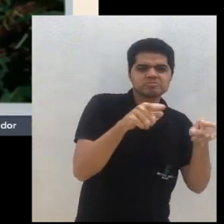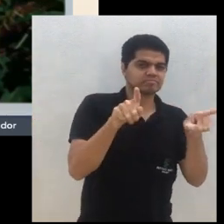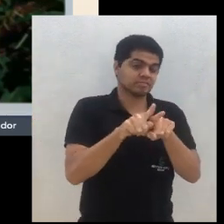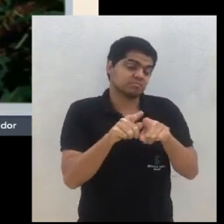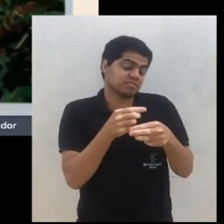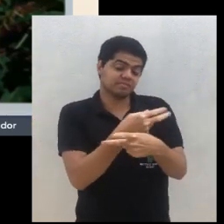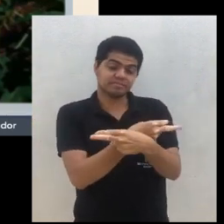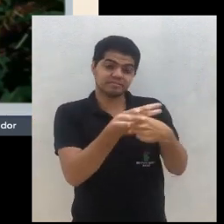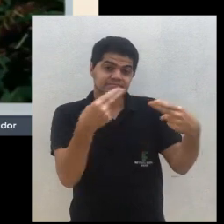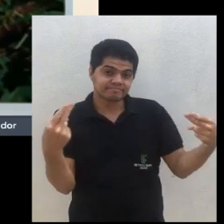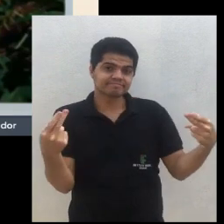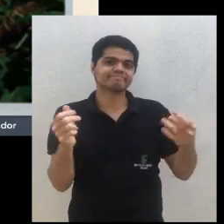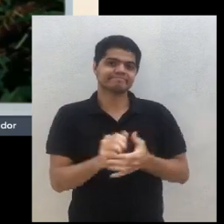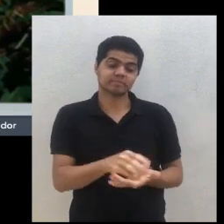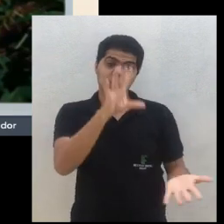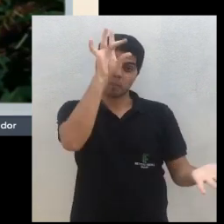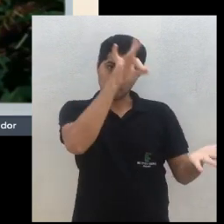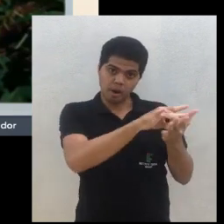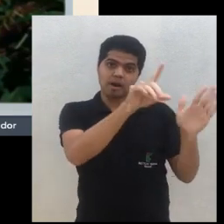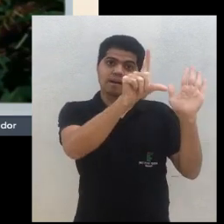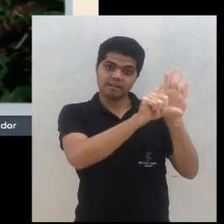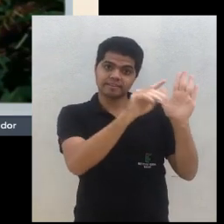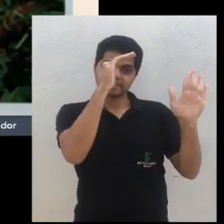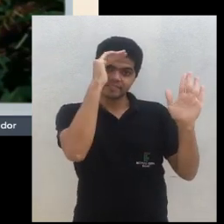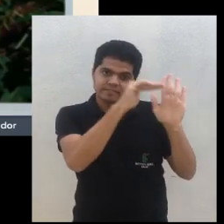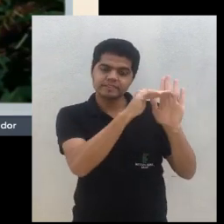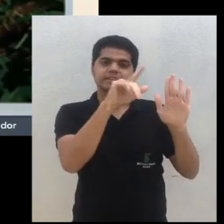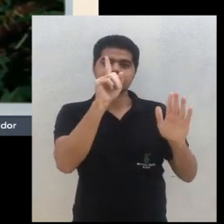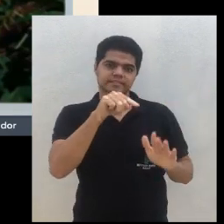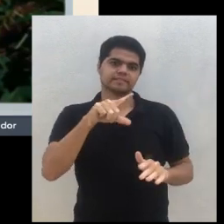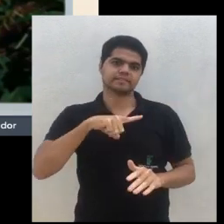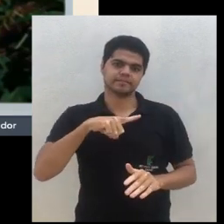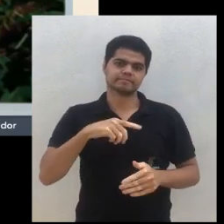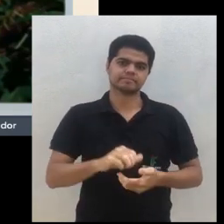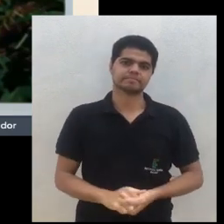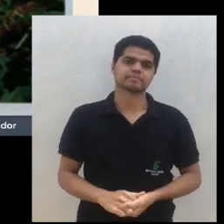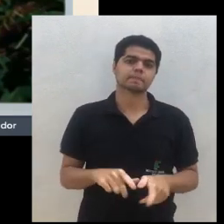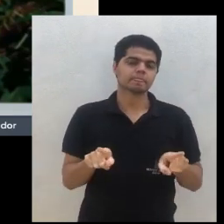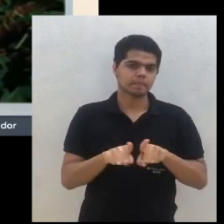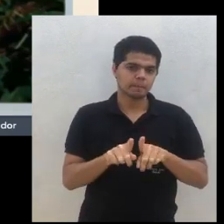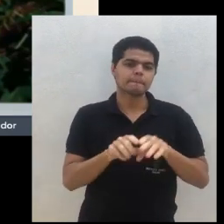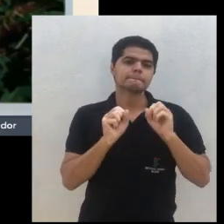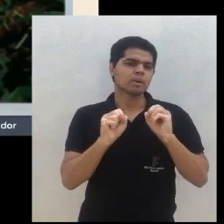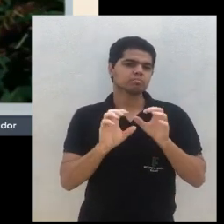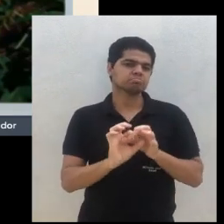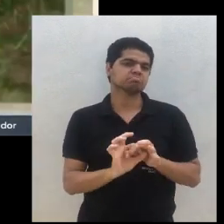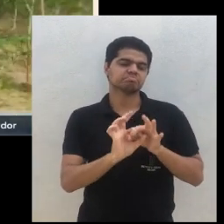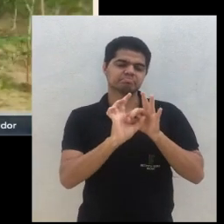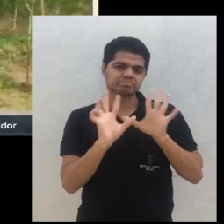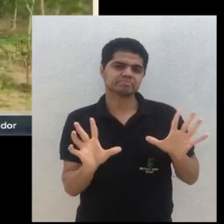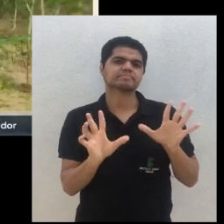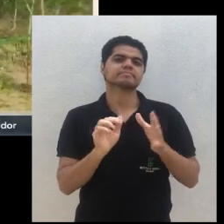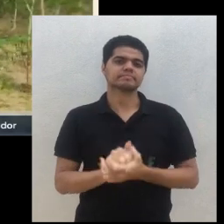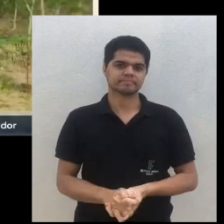cria ali com autorização devida. Então, você tem também o sistema misto que pode muito bem dar,